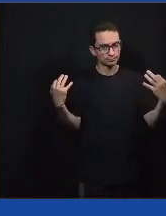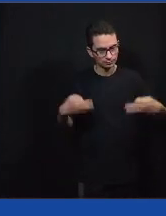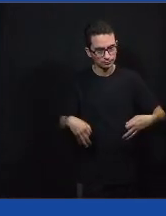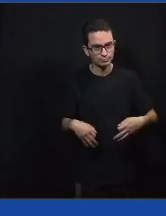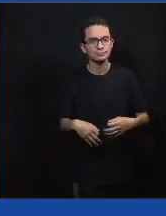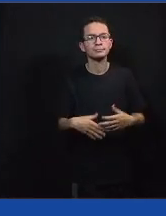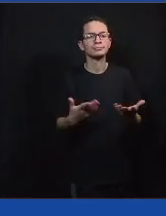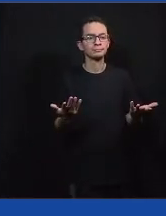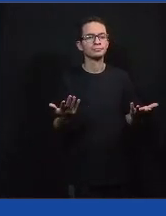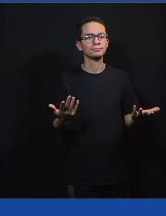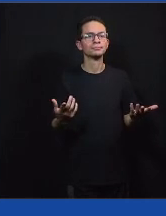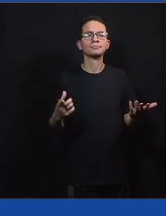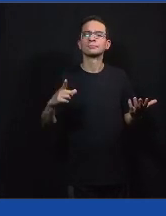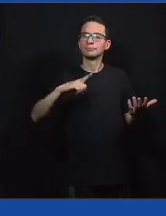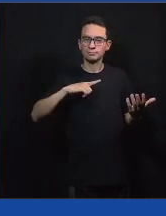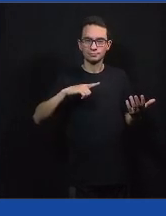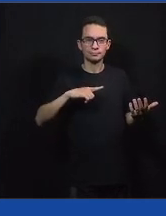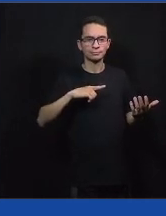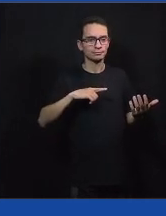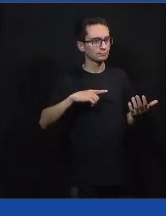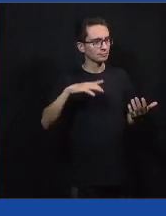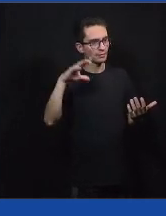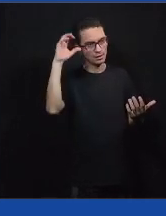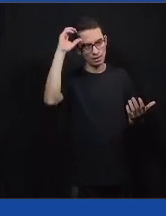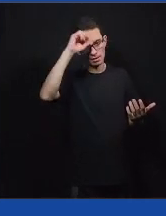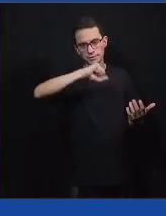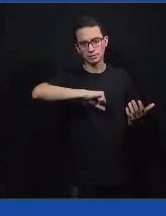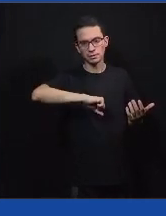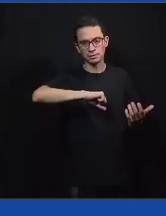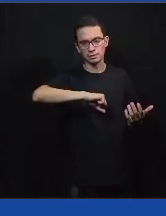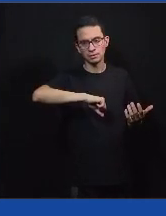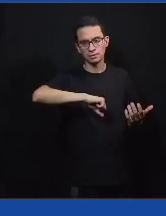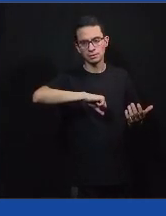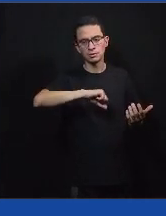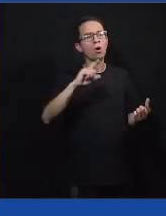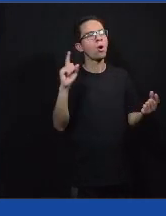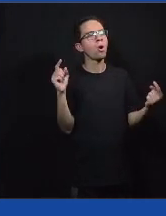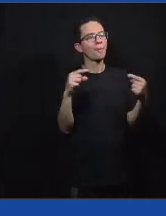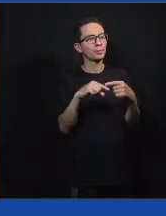muita importância para esse processo de aprendizagem. Então, fica aí minha contribuição.